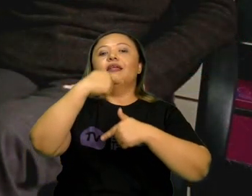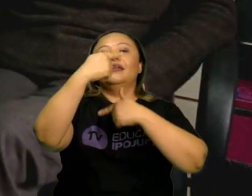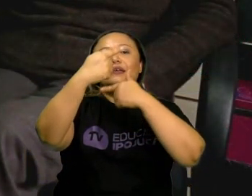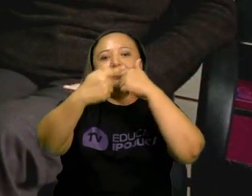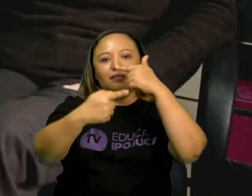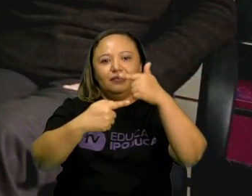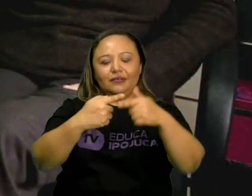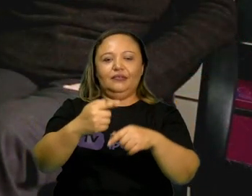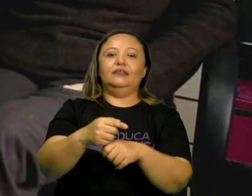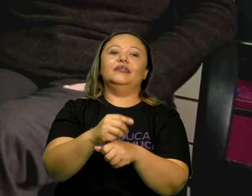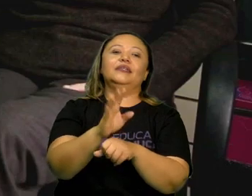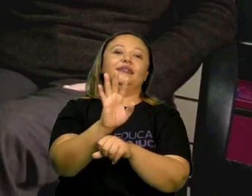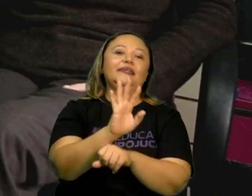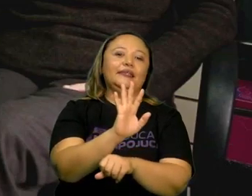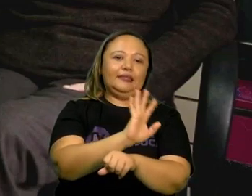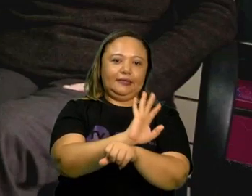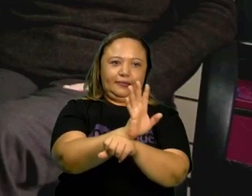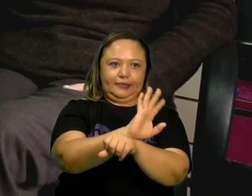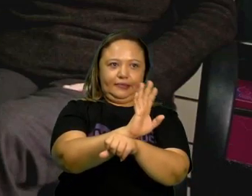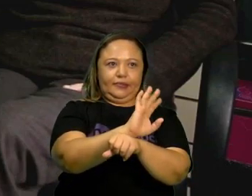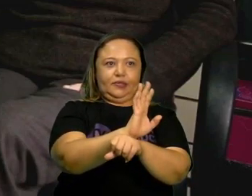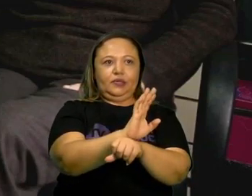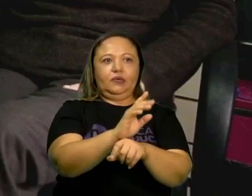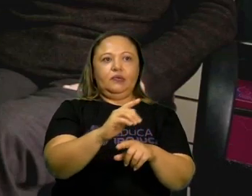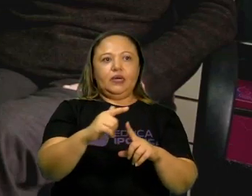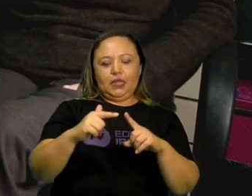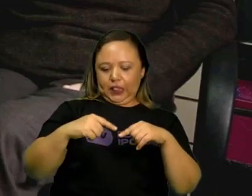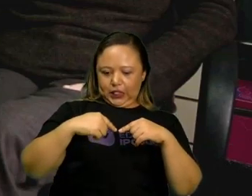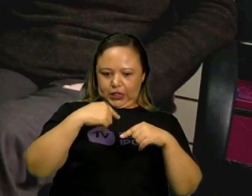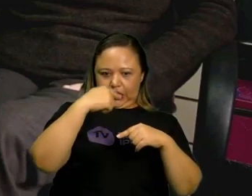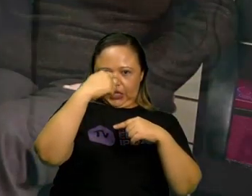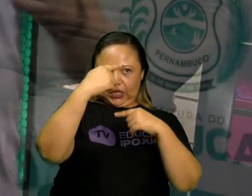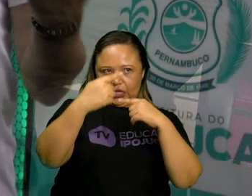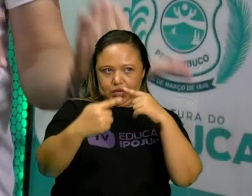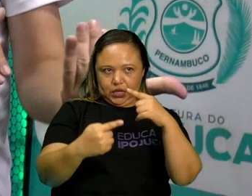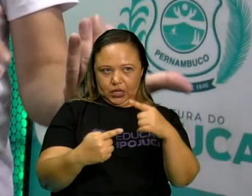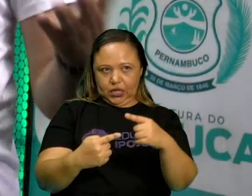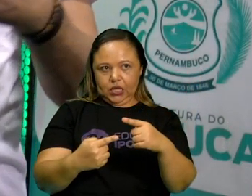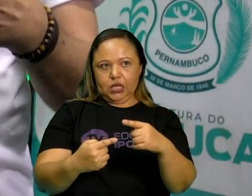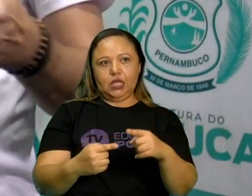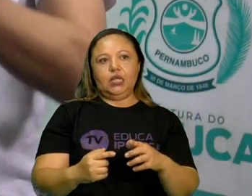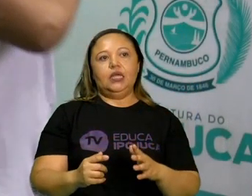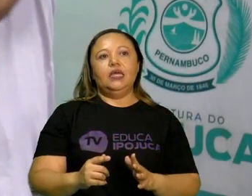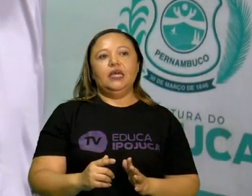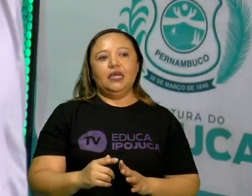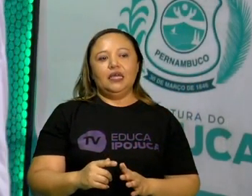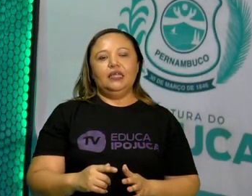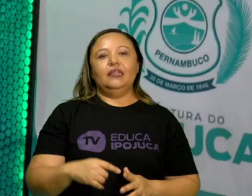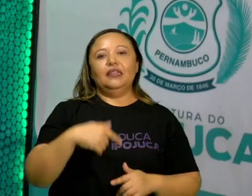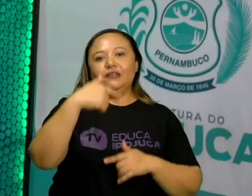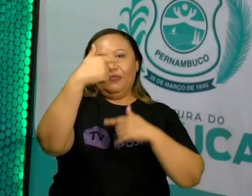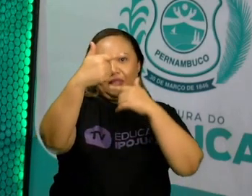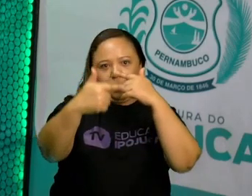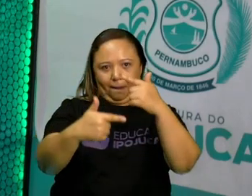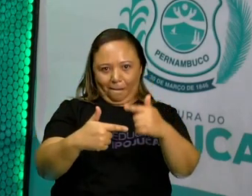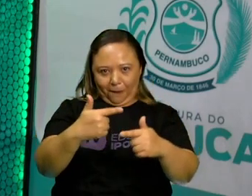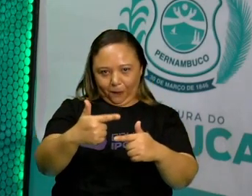é o que vem, assim como na língua portuguesa. Pré é antes, pós é depois.